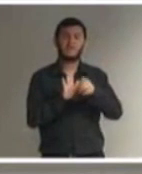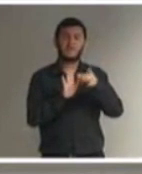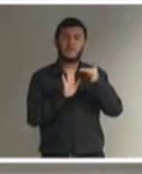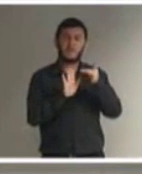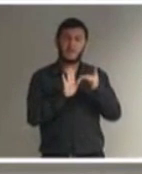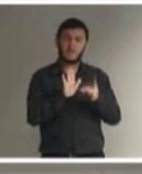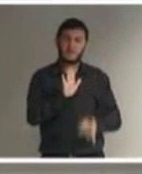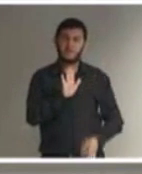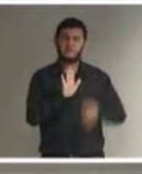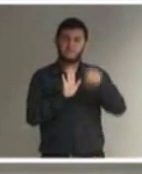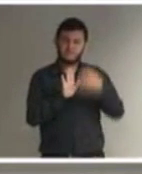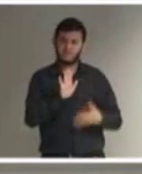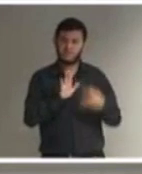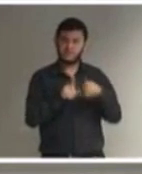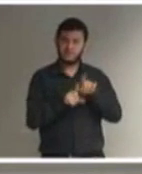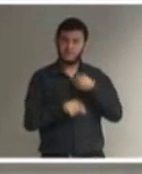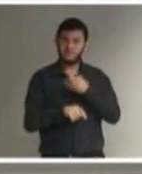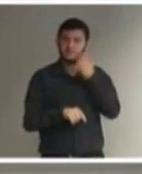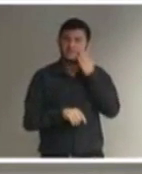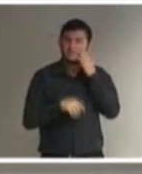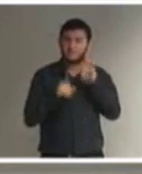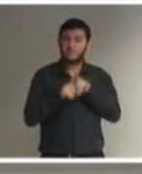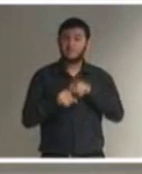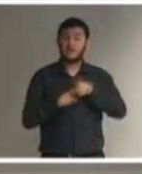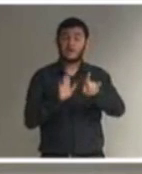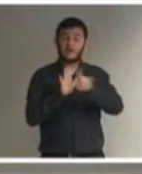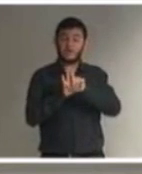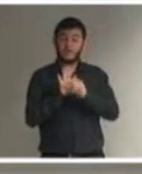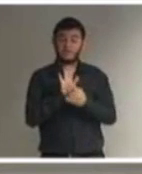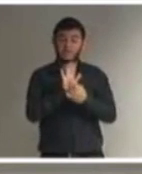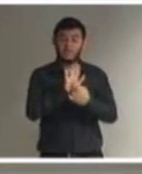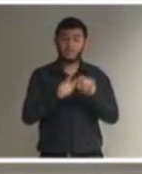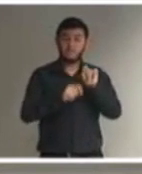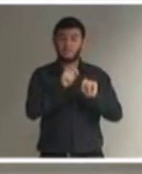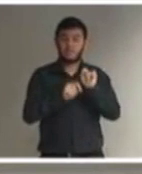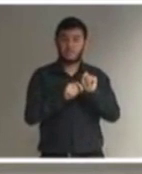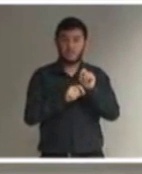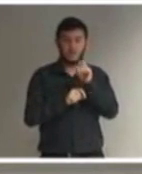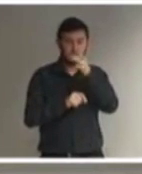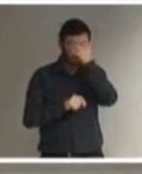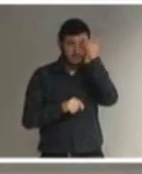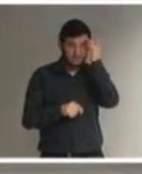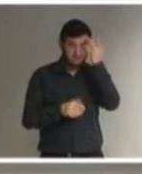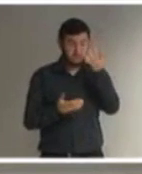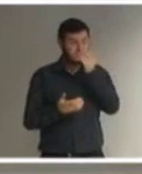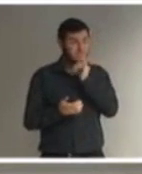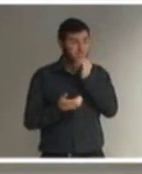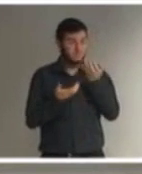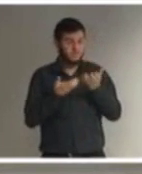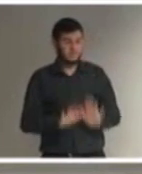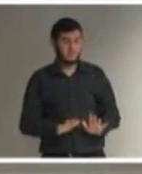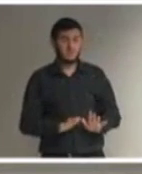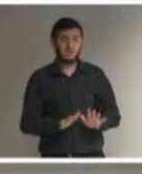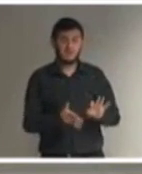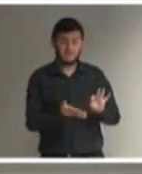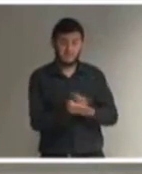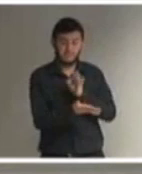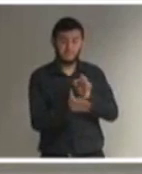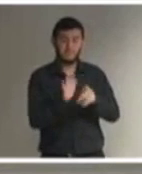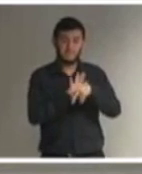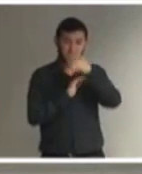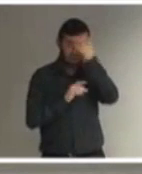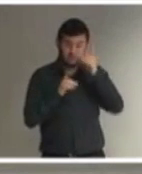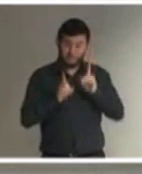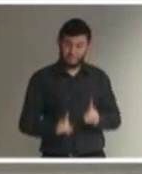termo, desde que, sem justa causa, recusar matrícula sem justa causa. Então, foi o